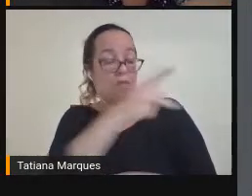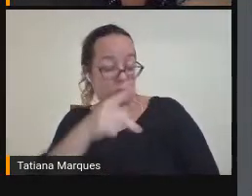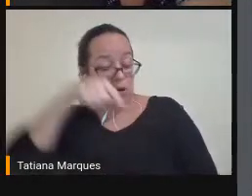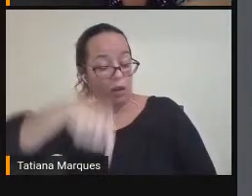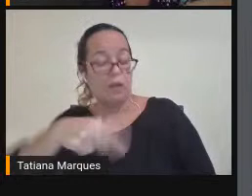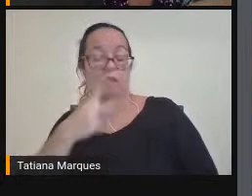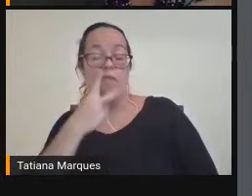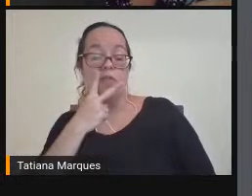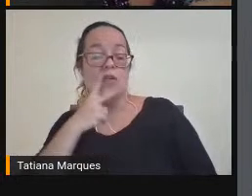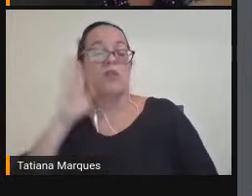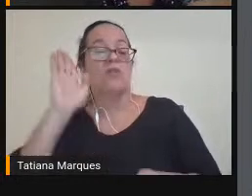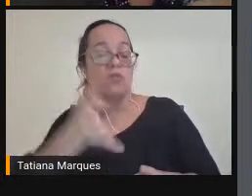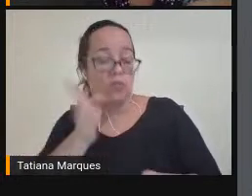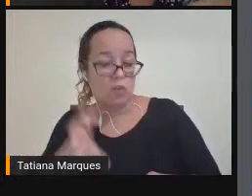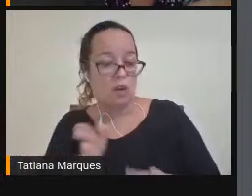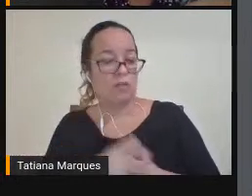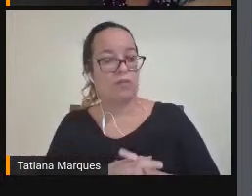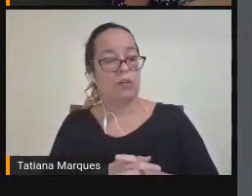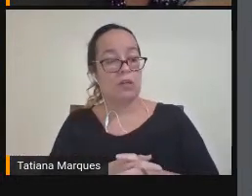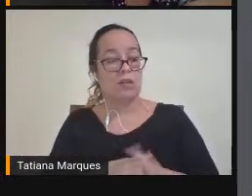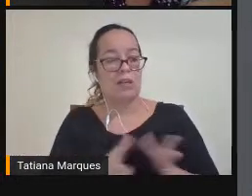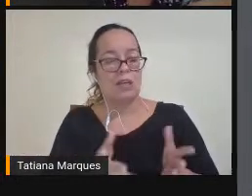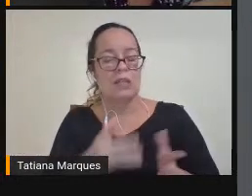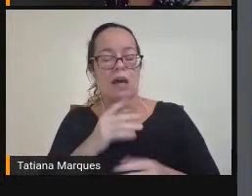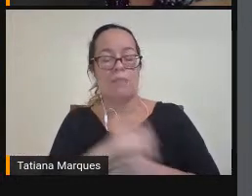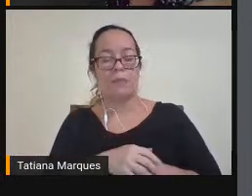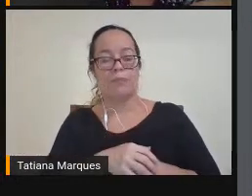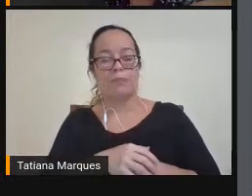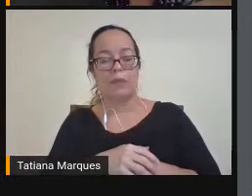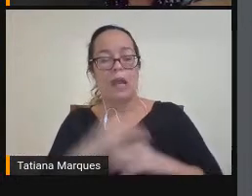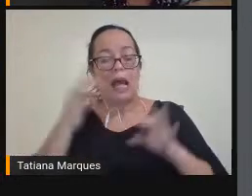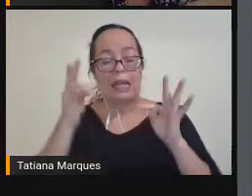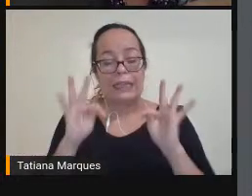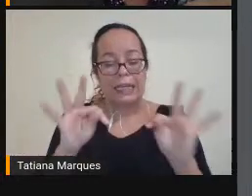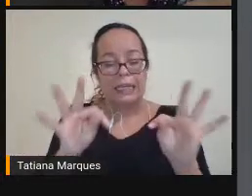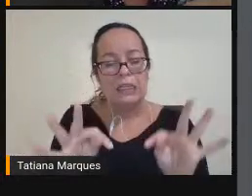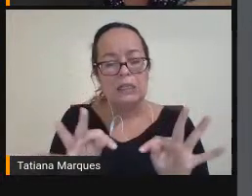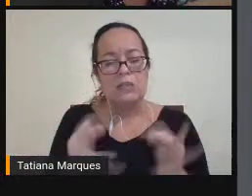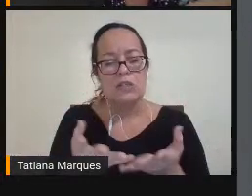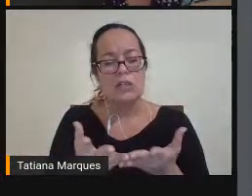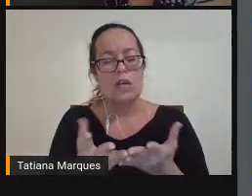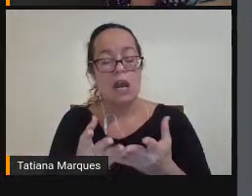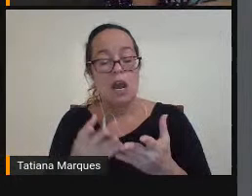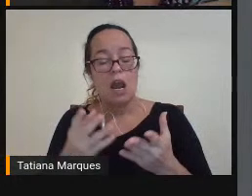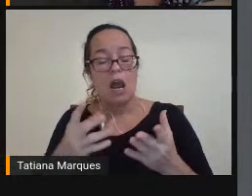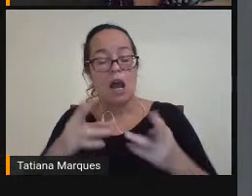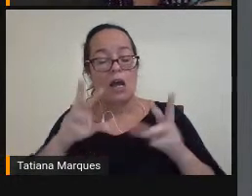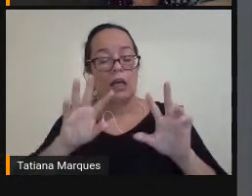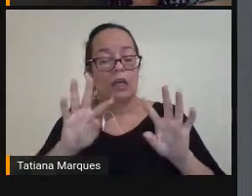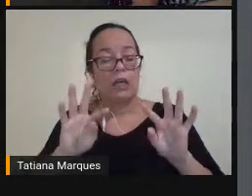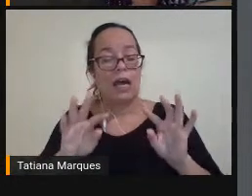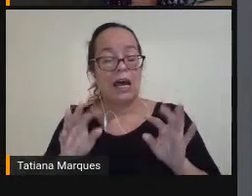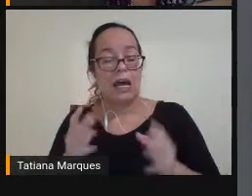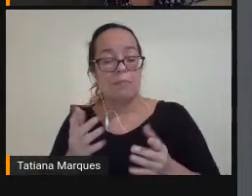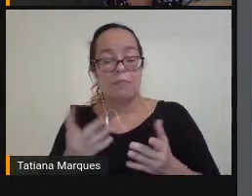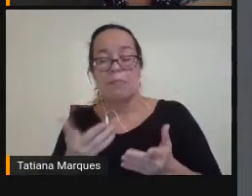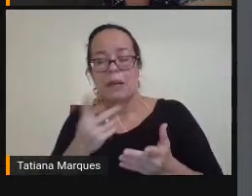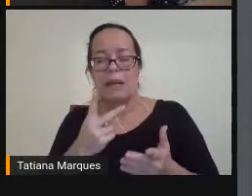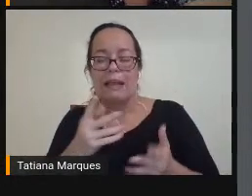Sobre a baixa Tecnologia Na comunicação Alternativa E sobre a alta Tecnologia